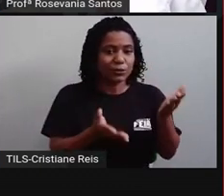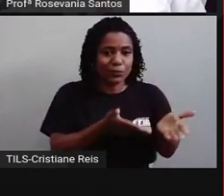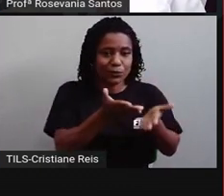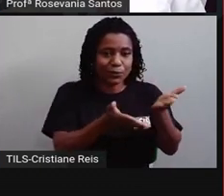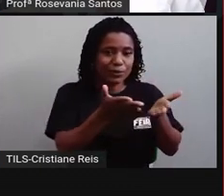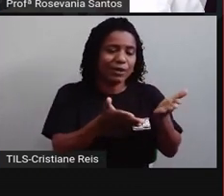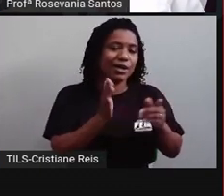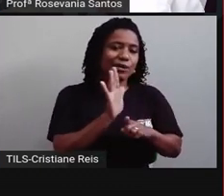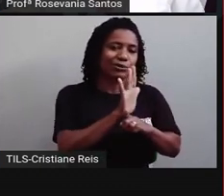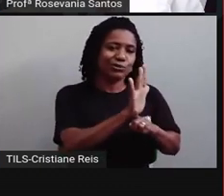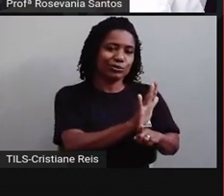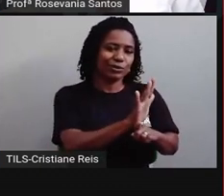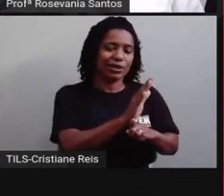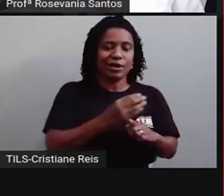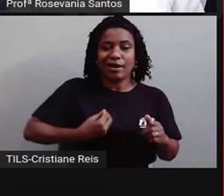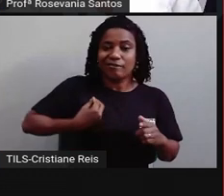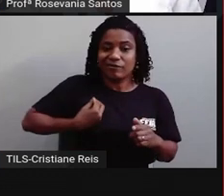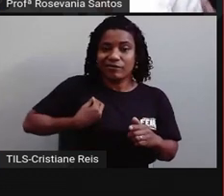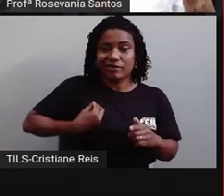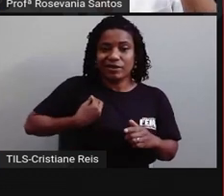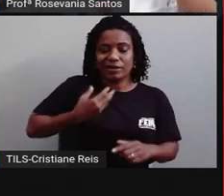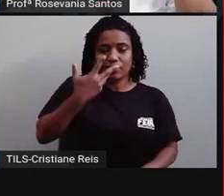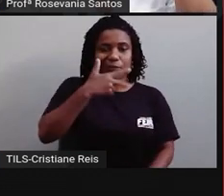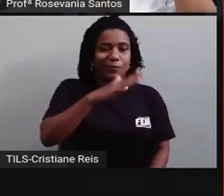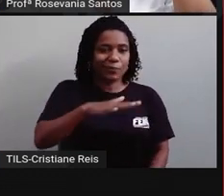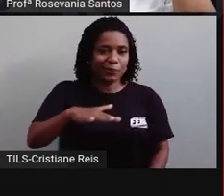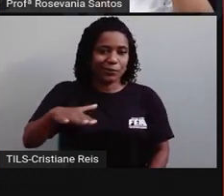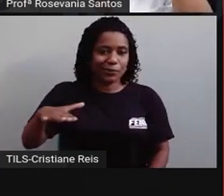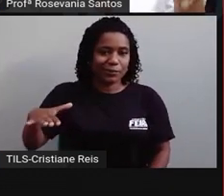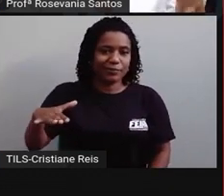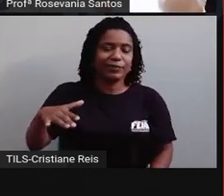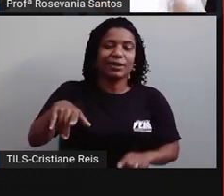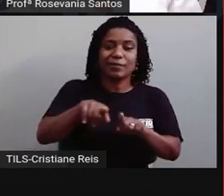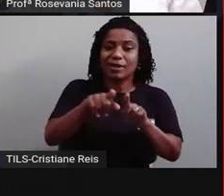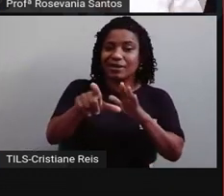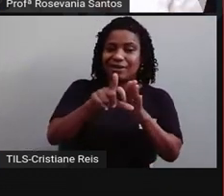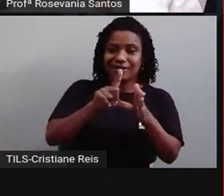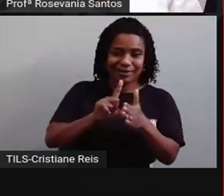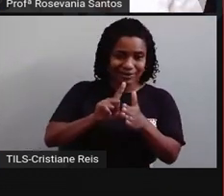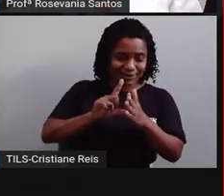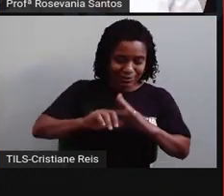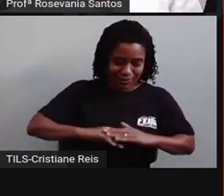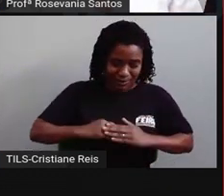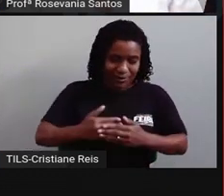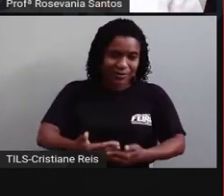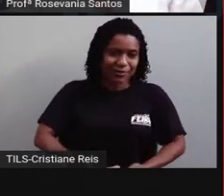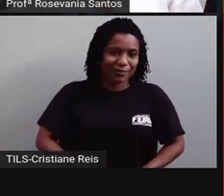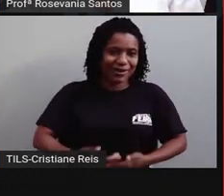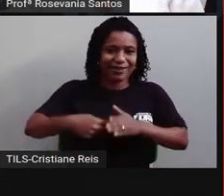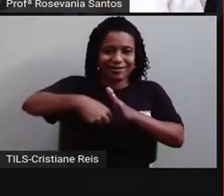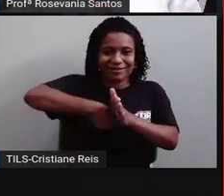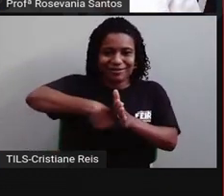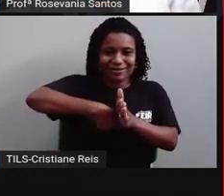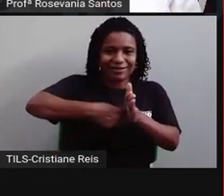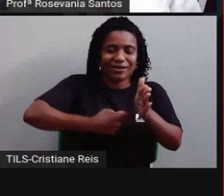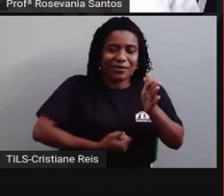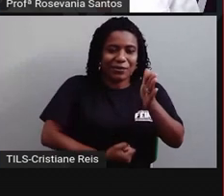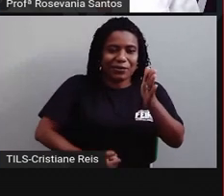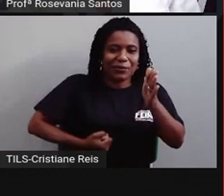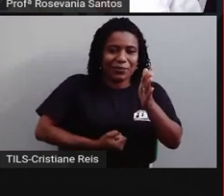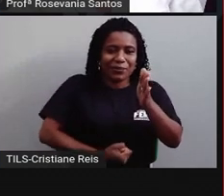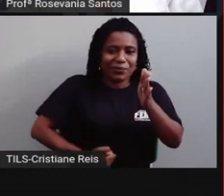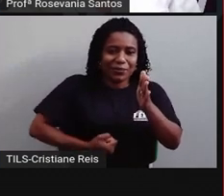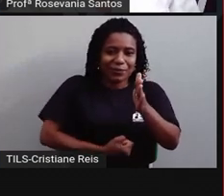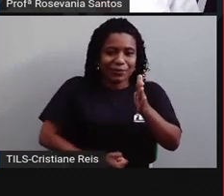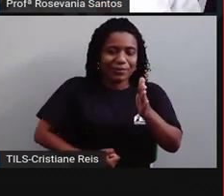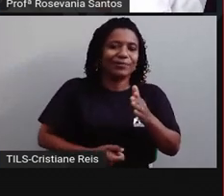O próprio pré-natal também já identifica uma série de doencinhas que a criança possa ter e já trata antes, o acesso a